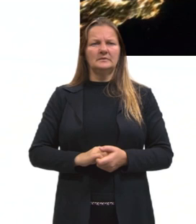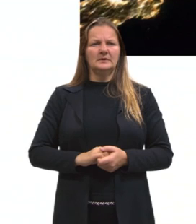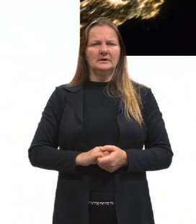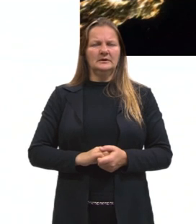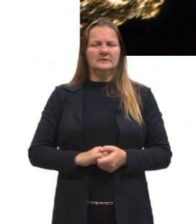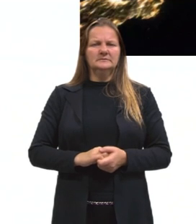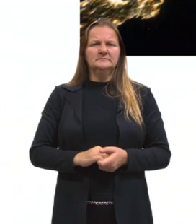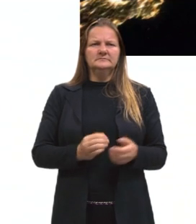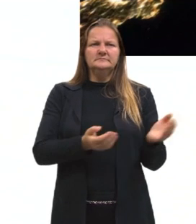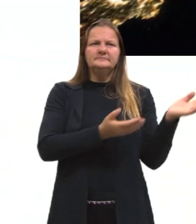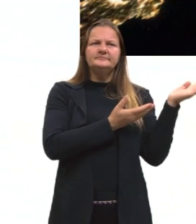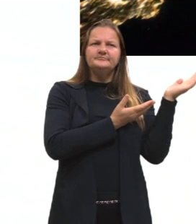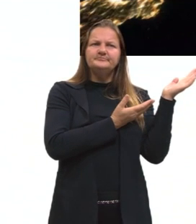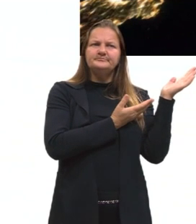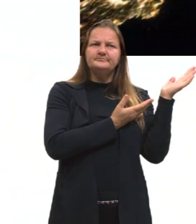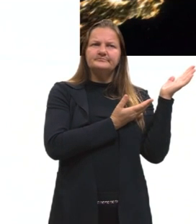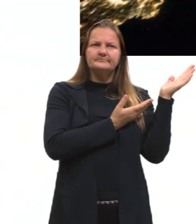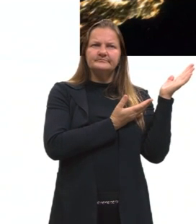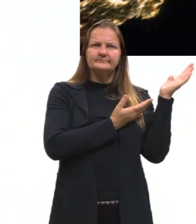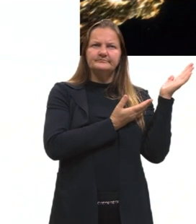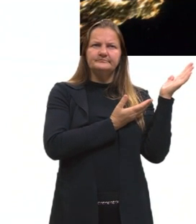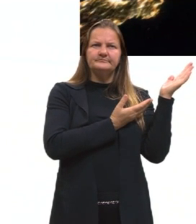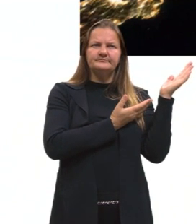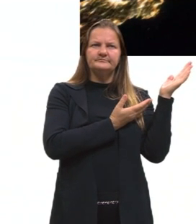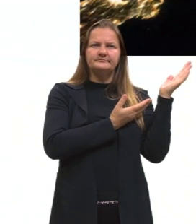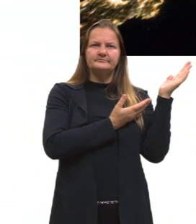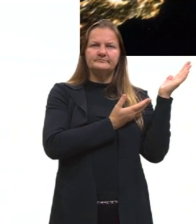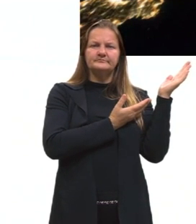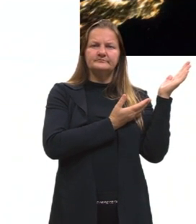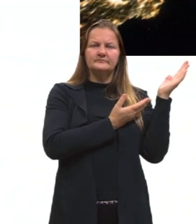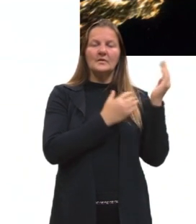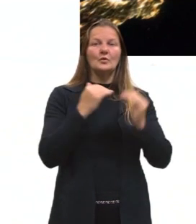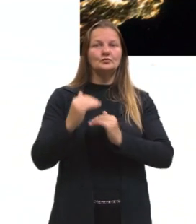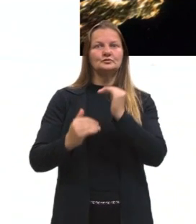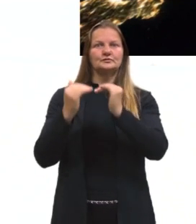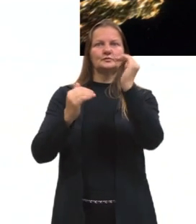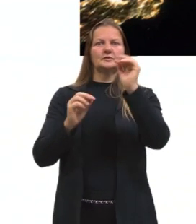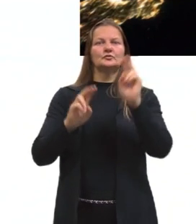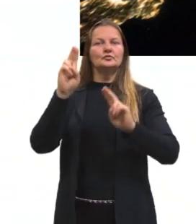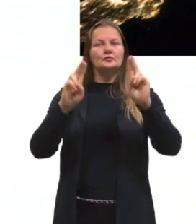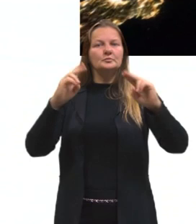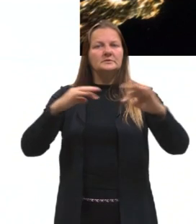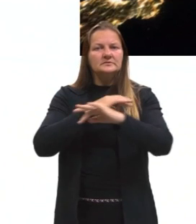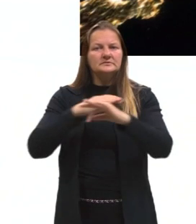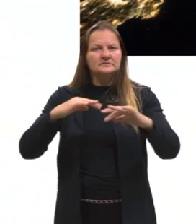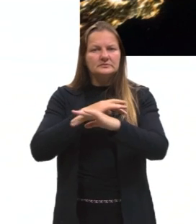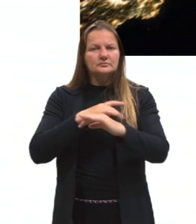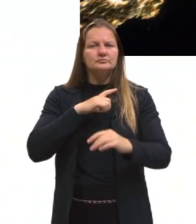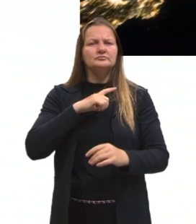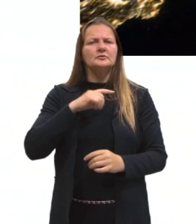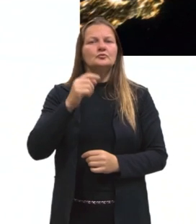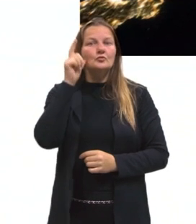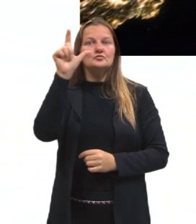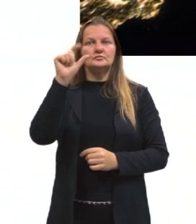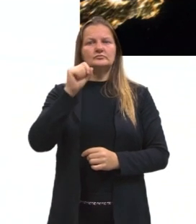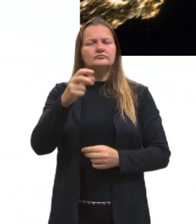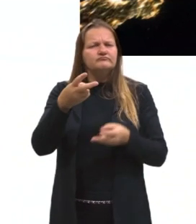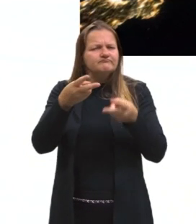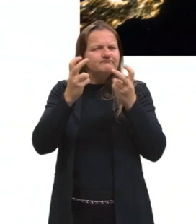Então, aqui essas imagens mostram exatamente isso, né, esse desenvolvimento aí da urbanização e a gente consegue ver